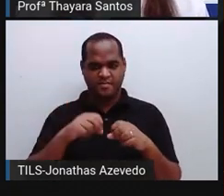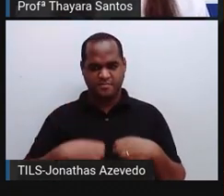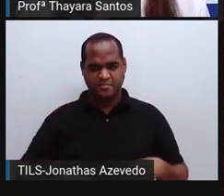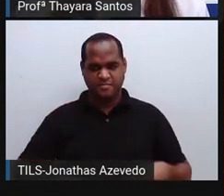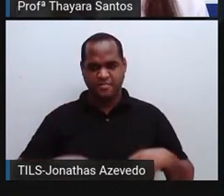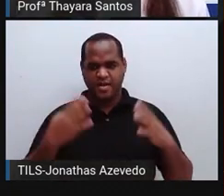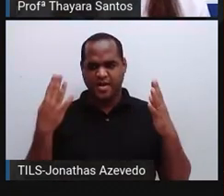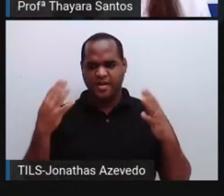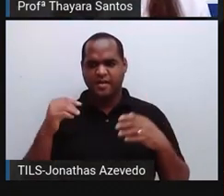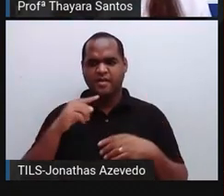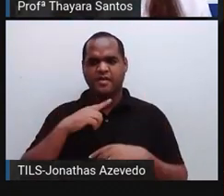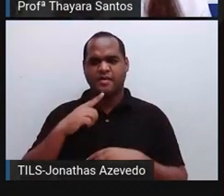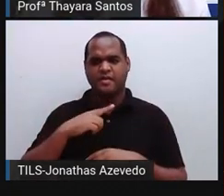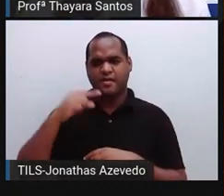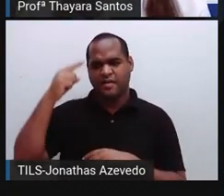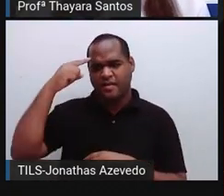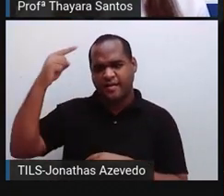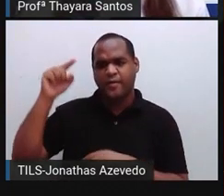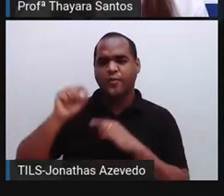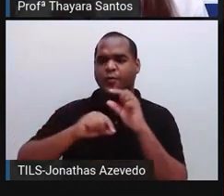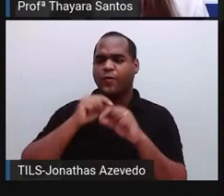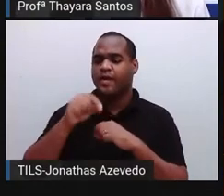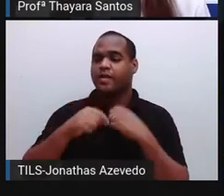tudo para cima, não. É uma outra coisa.